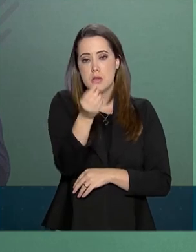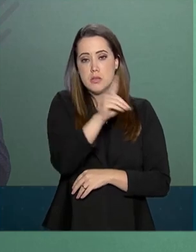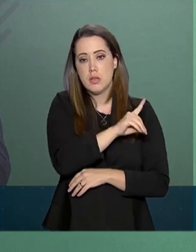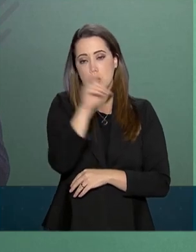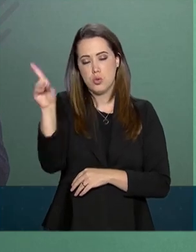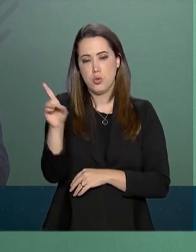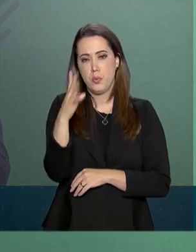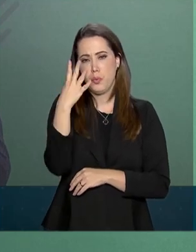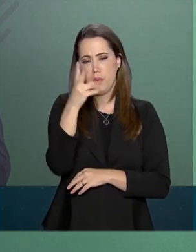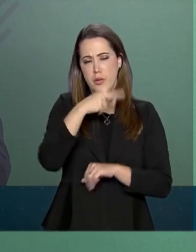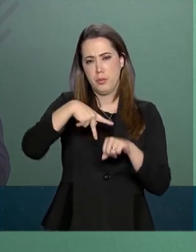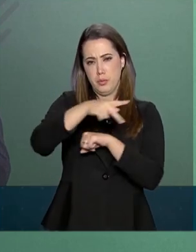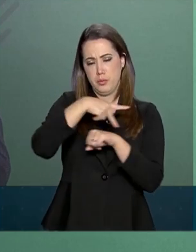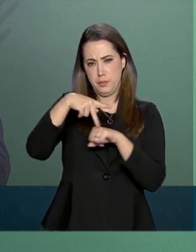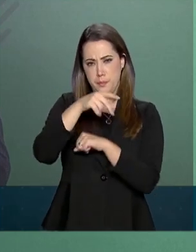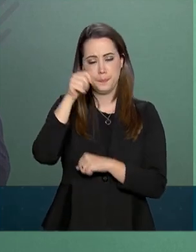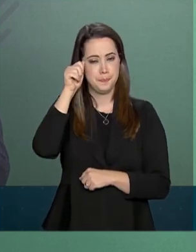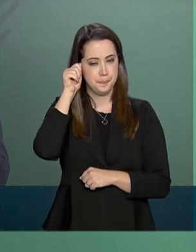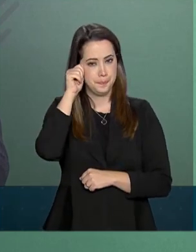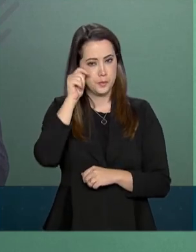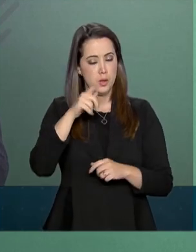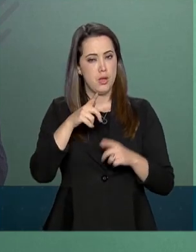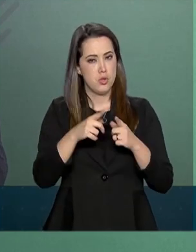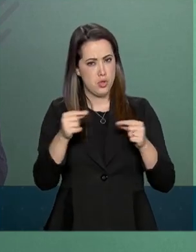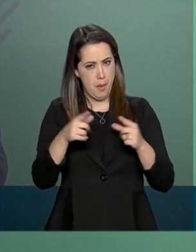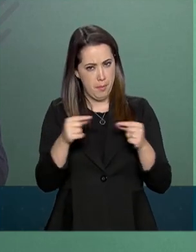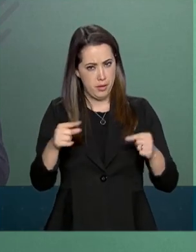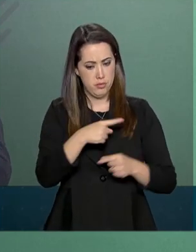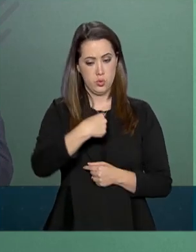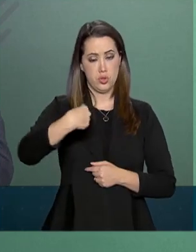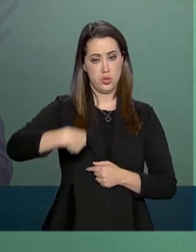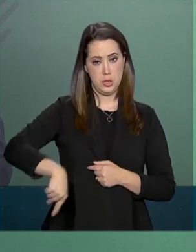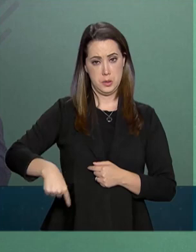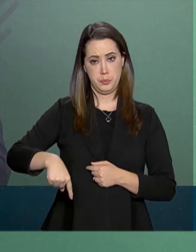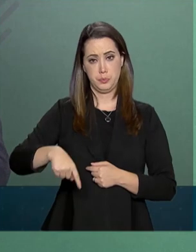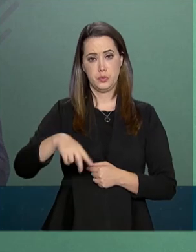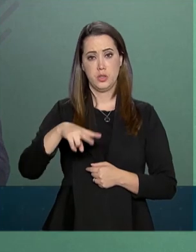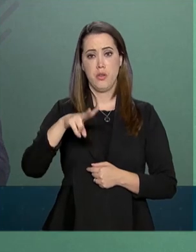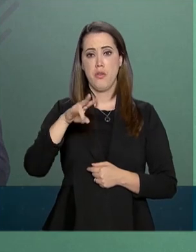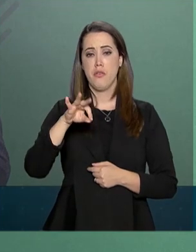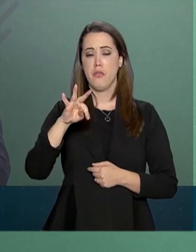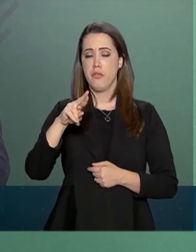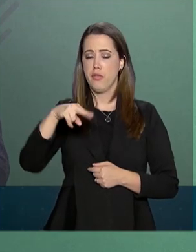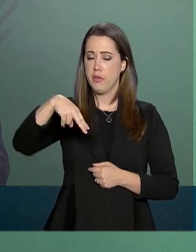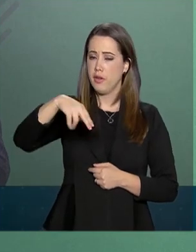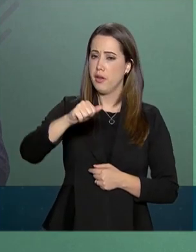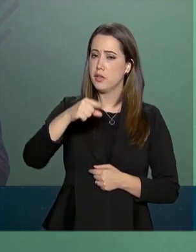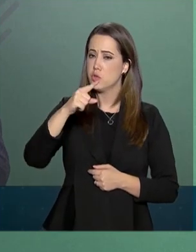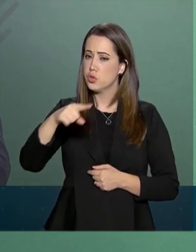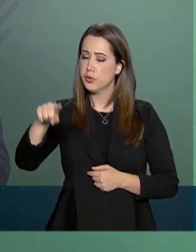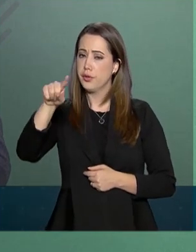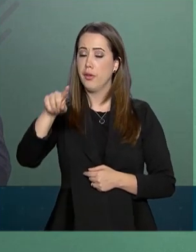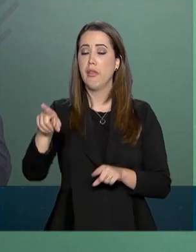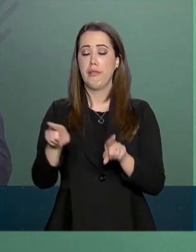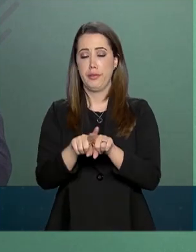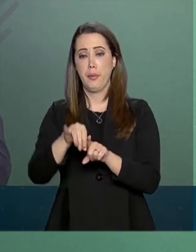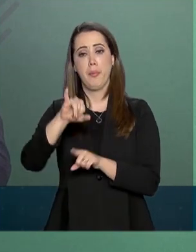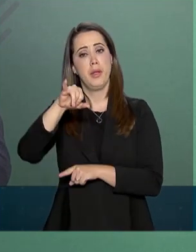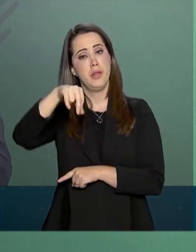asiático. Japão, China, Vietnã e Indonésia.